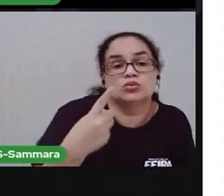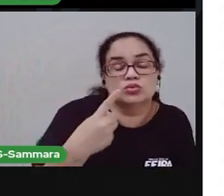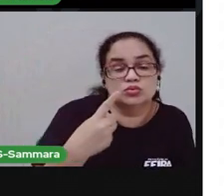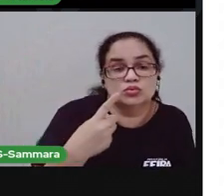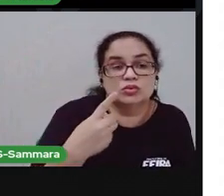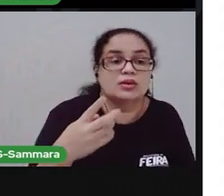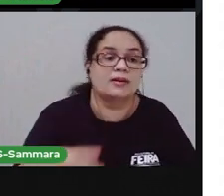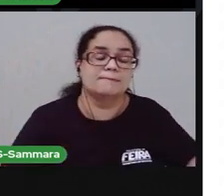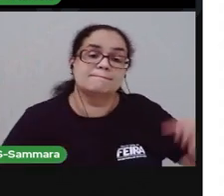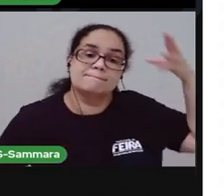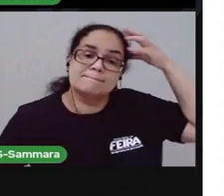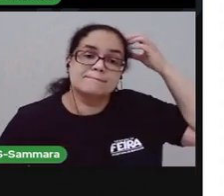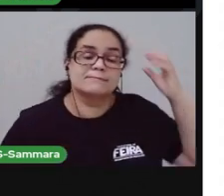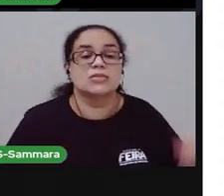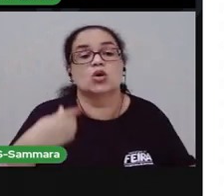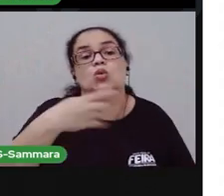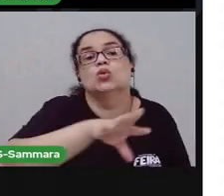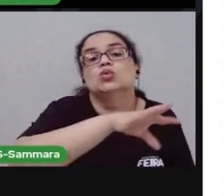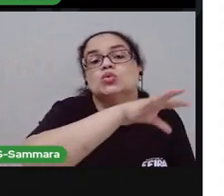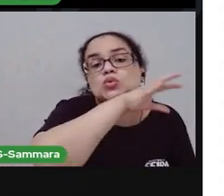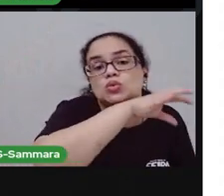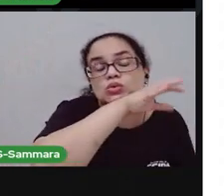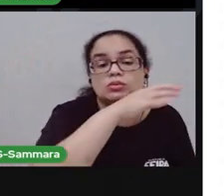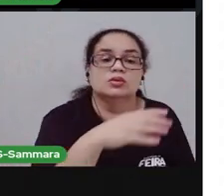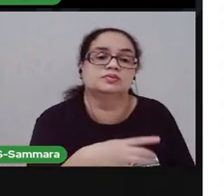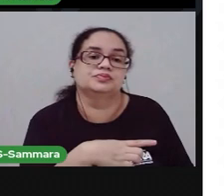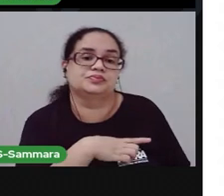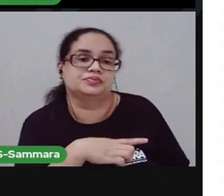Depois do macaco. Qual foi o outro animal que apareceu?